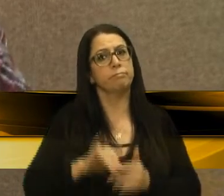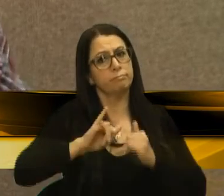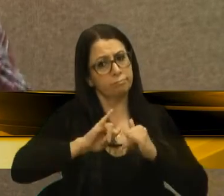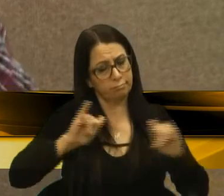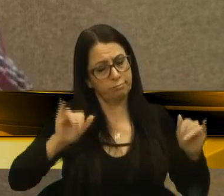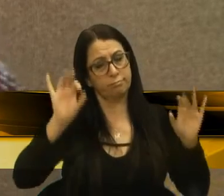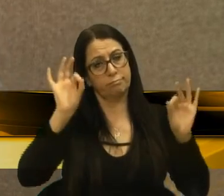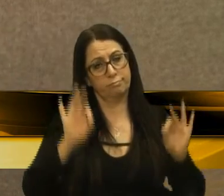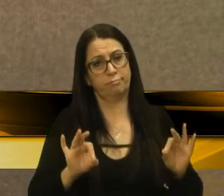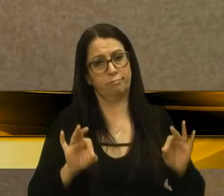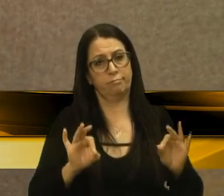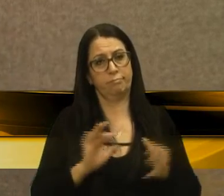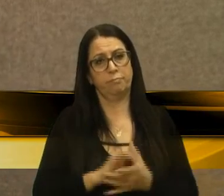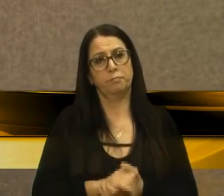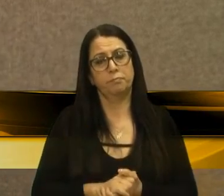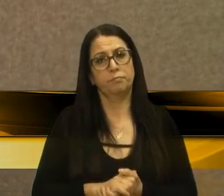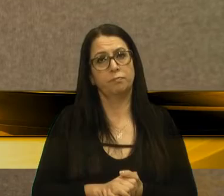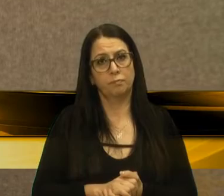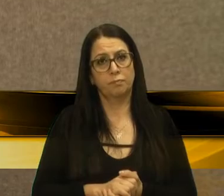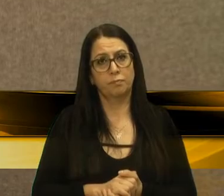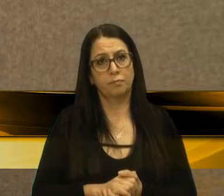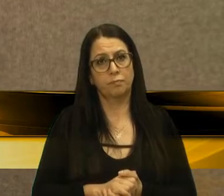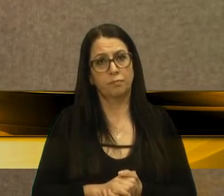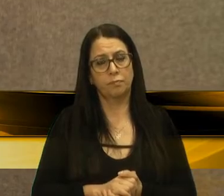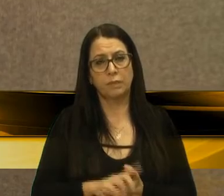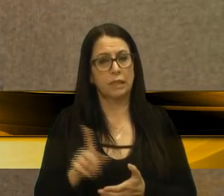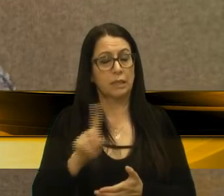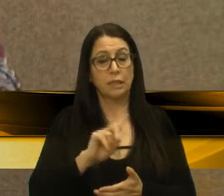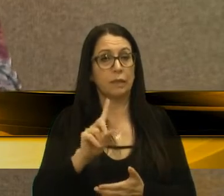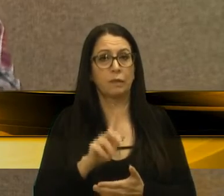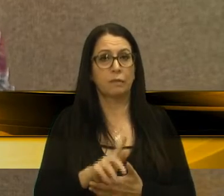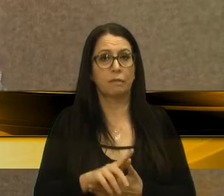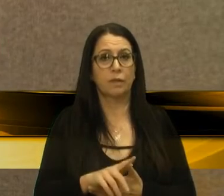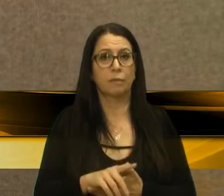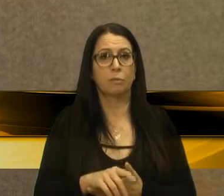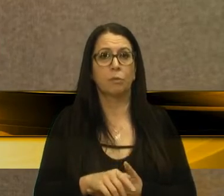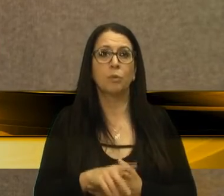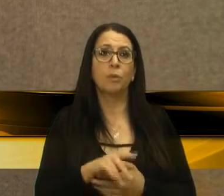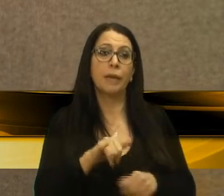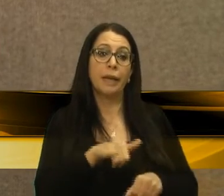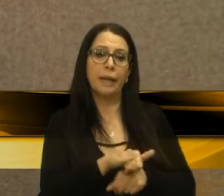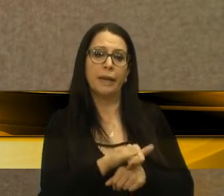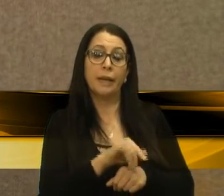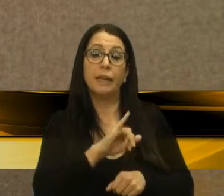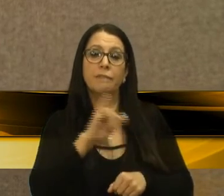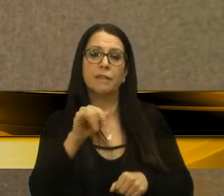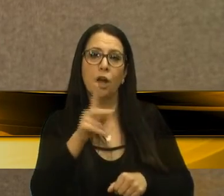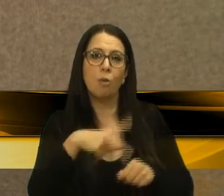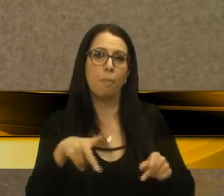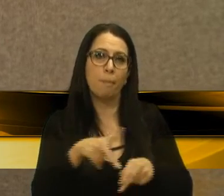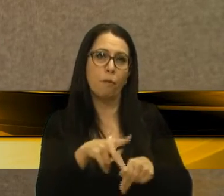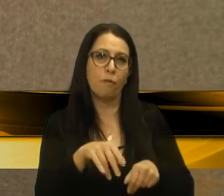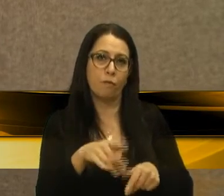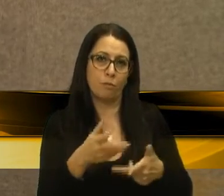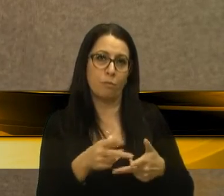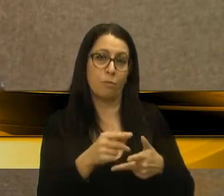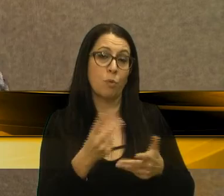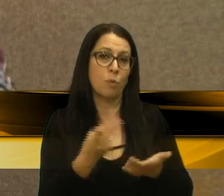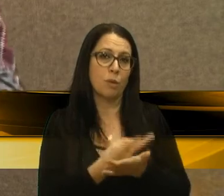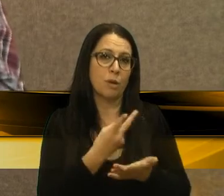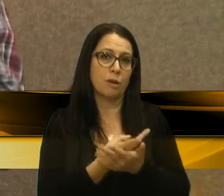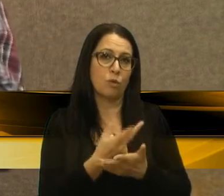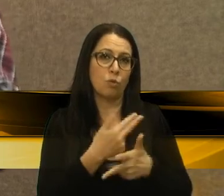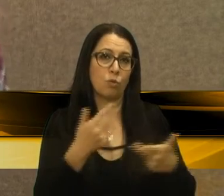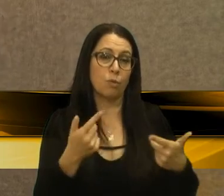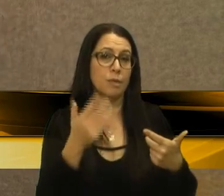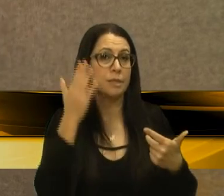manchete correta. Não vamos induzir o povo ao erro, fazer como algumas emissoras